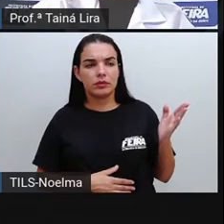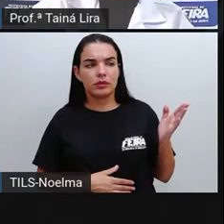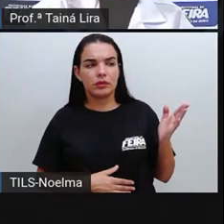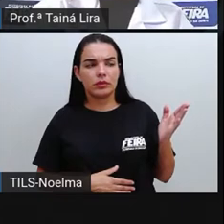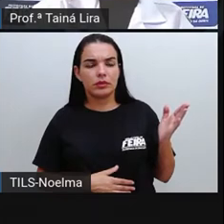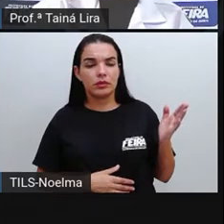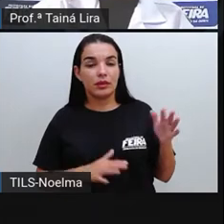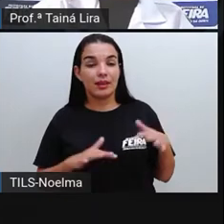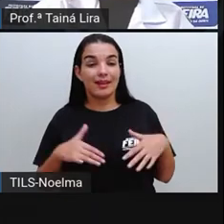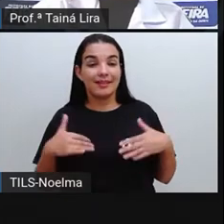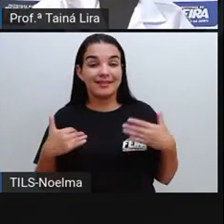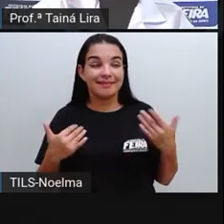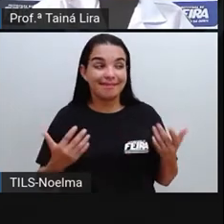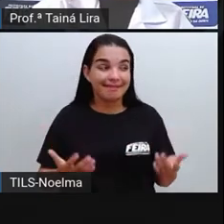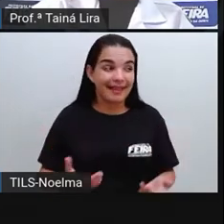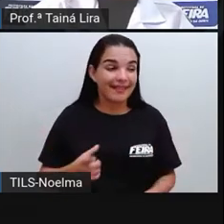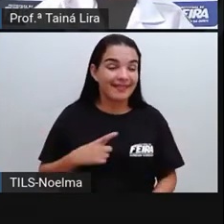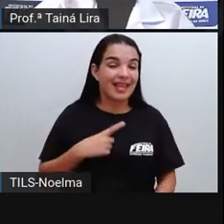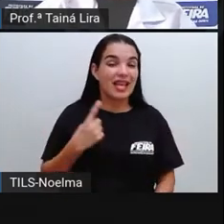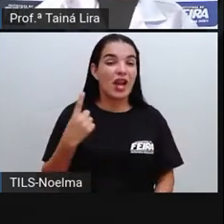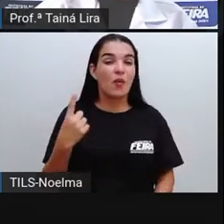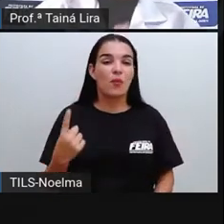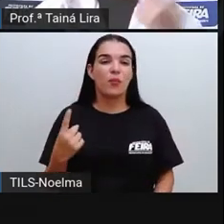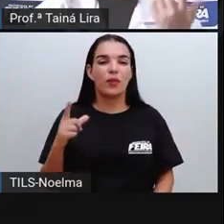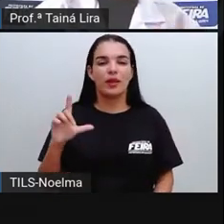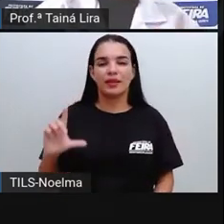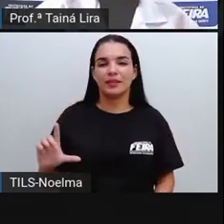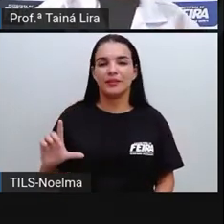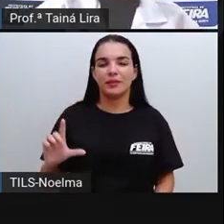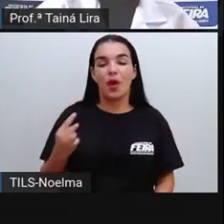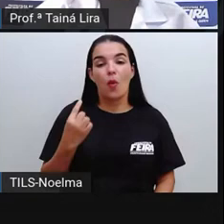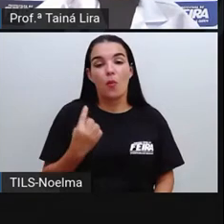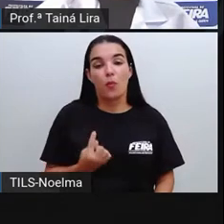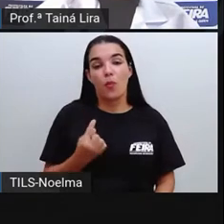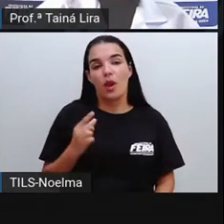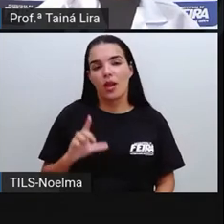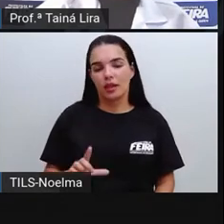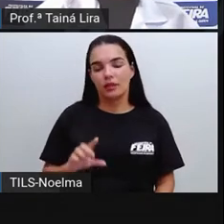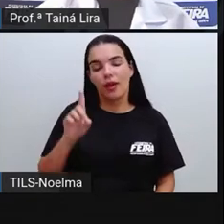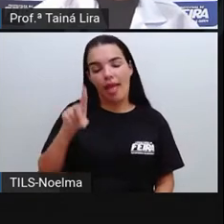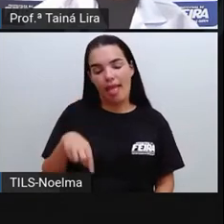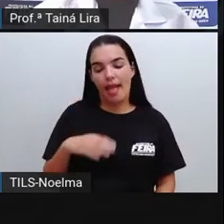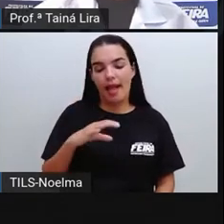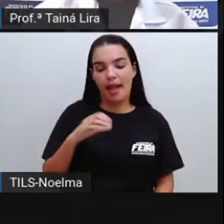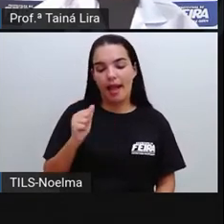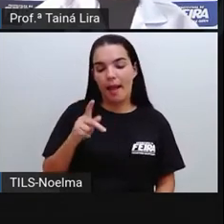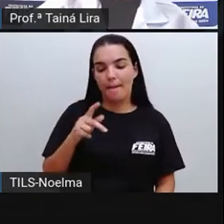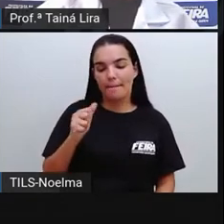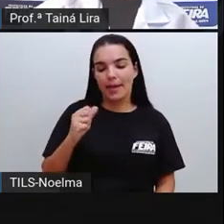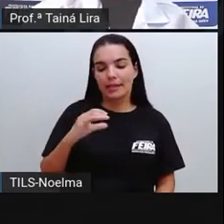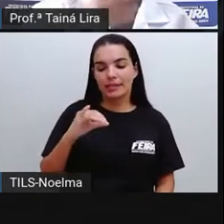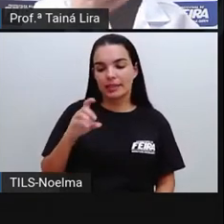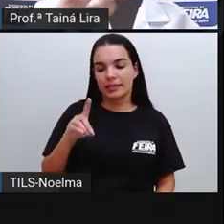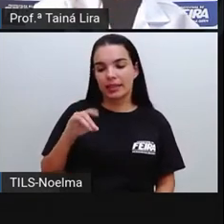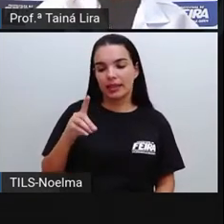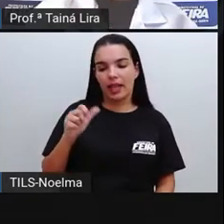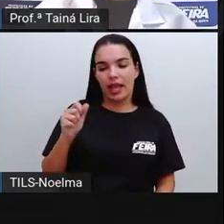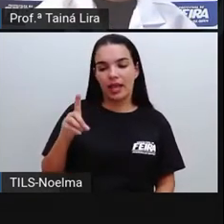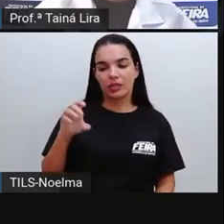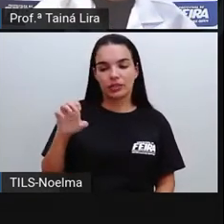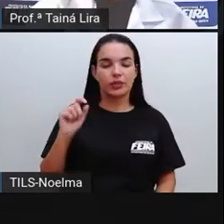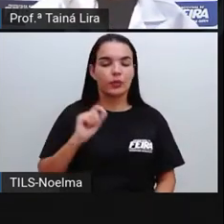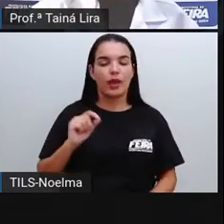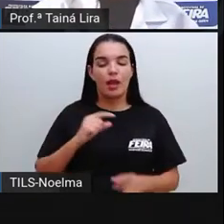Olha lá, um litro. Então, um litro é a capacidade da caixa e a quantidade de